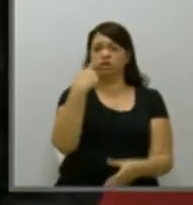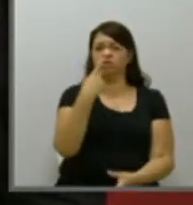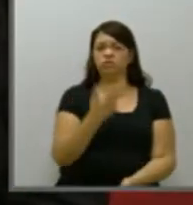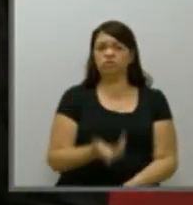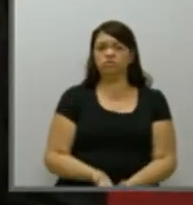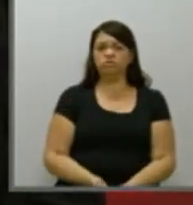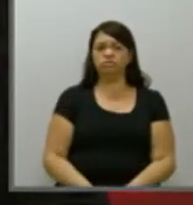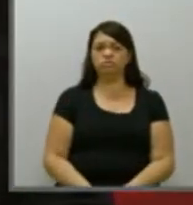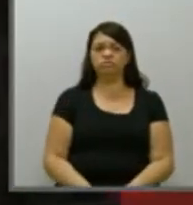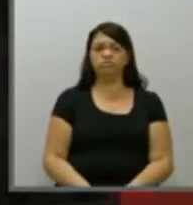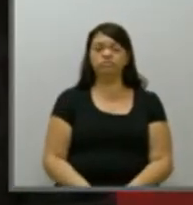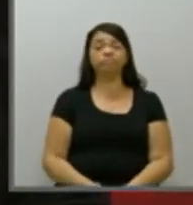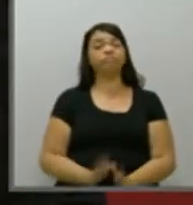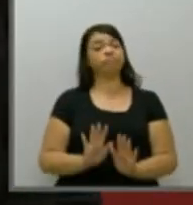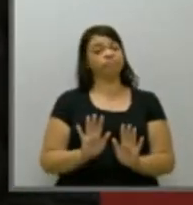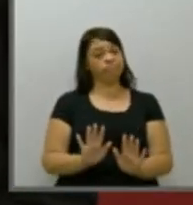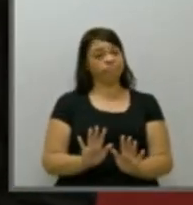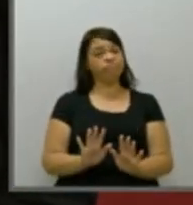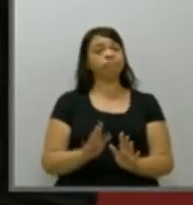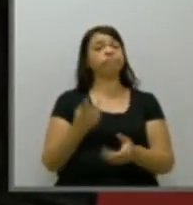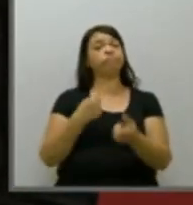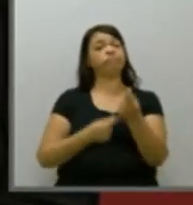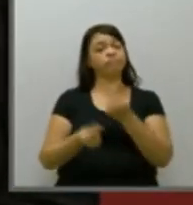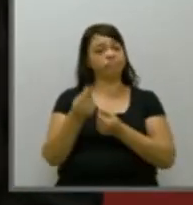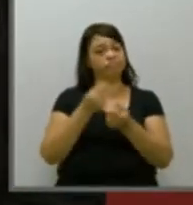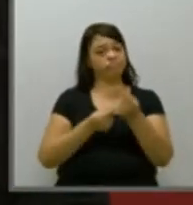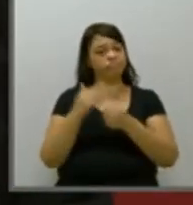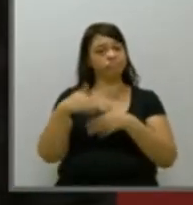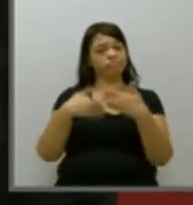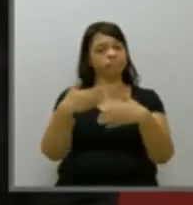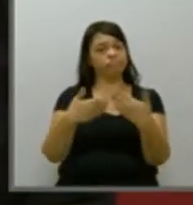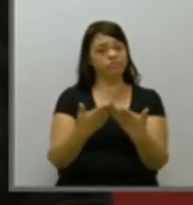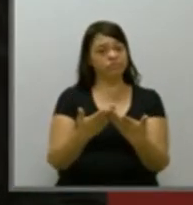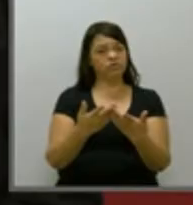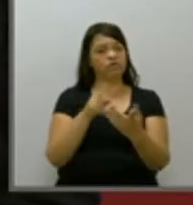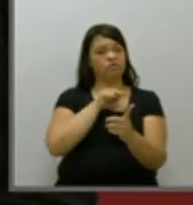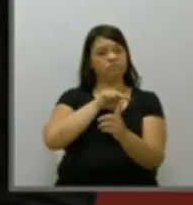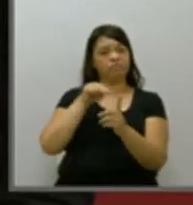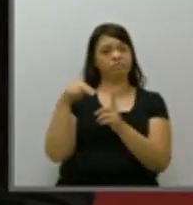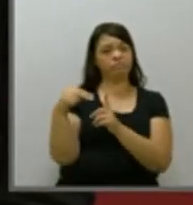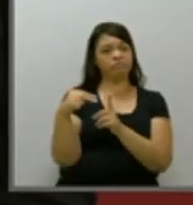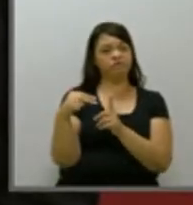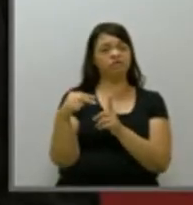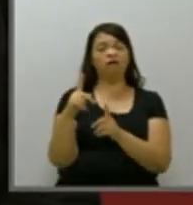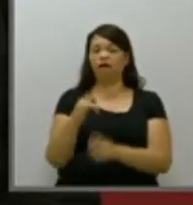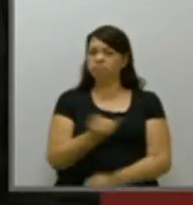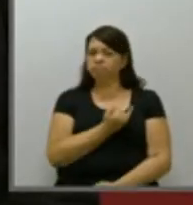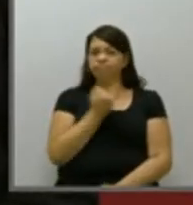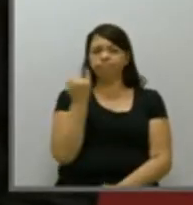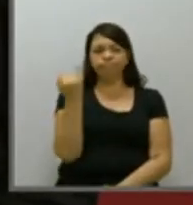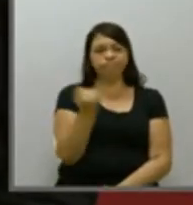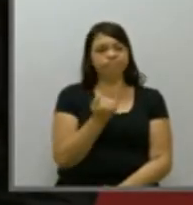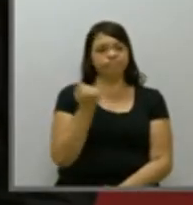Bem, o desenvolvimento econômico, na nossa concepção, ele é fundamental,